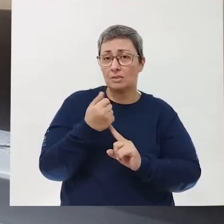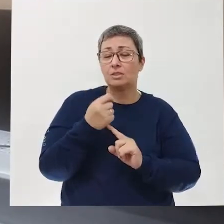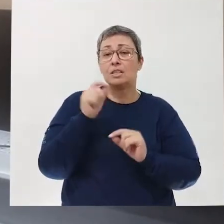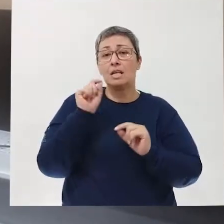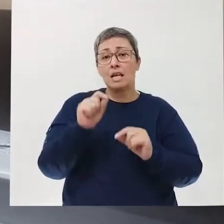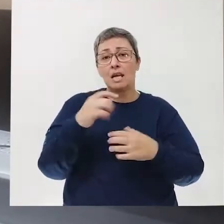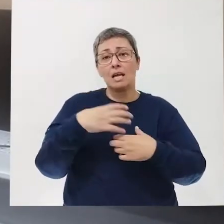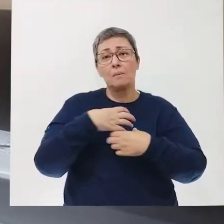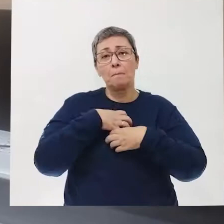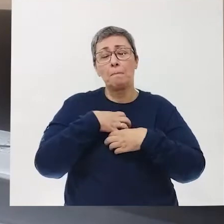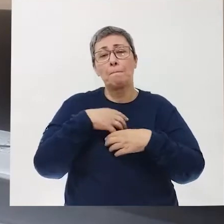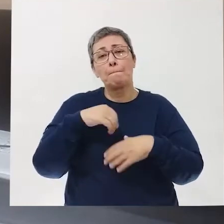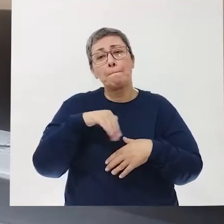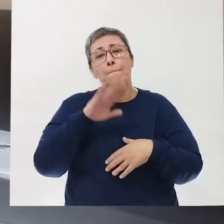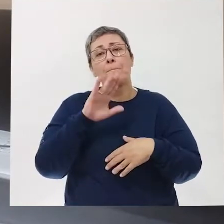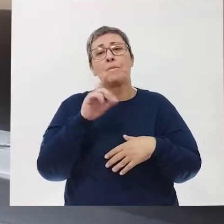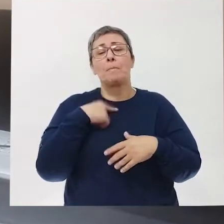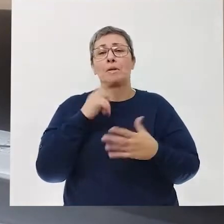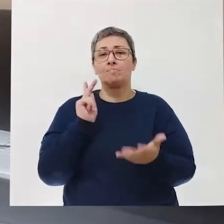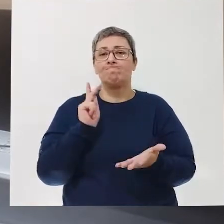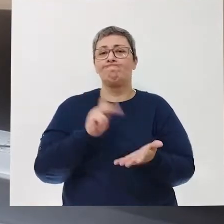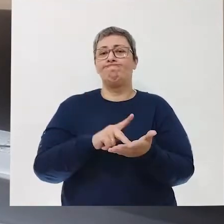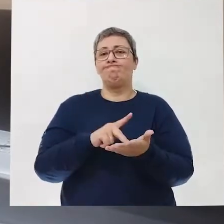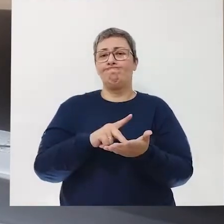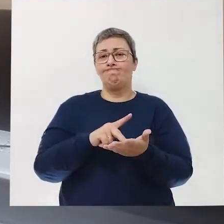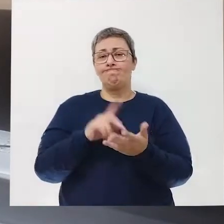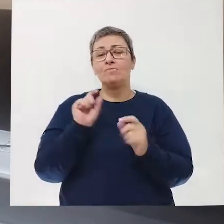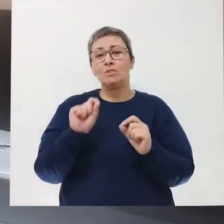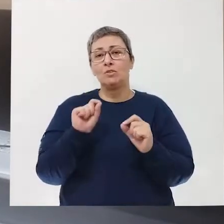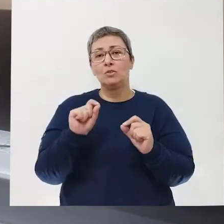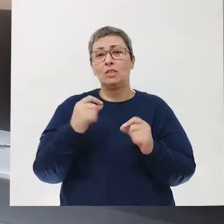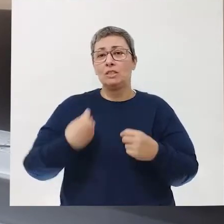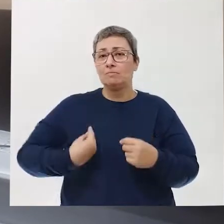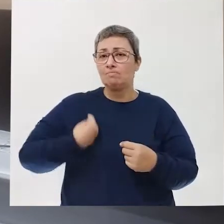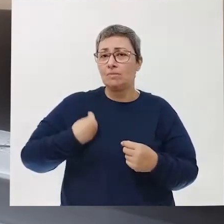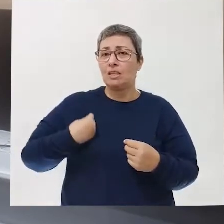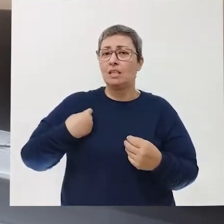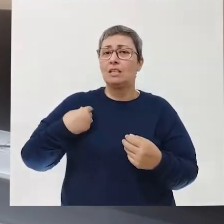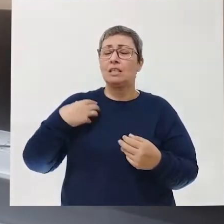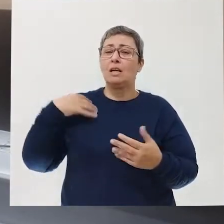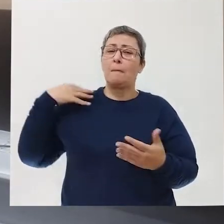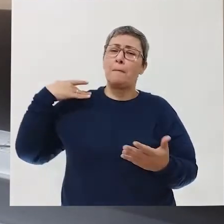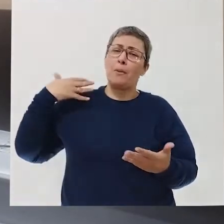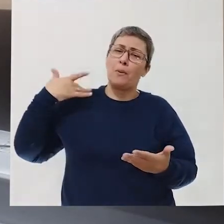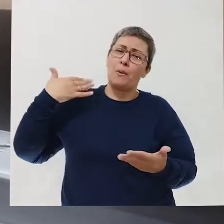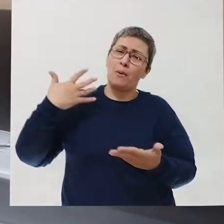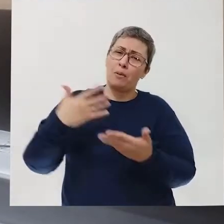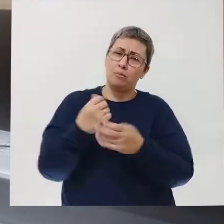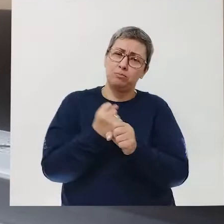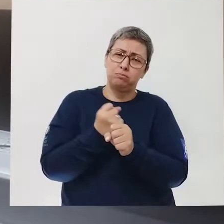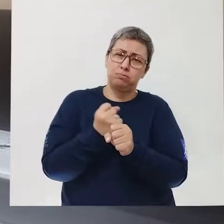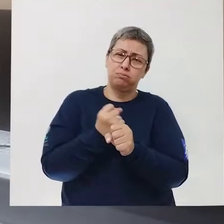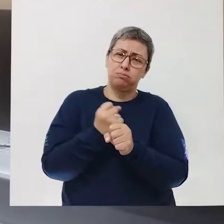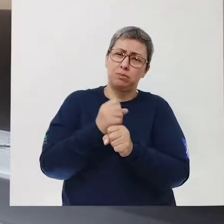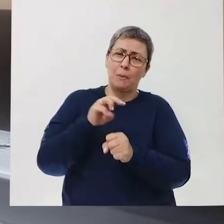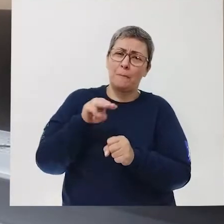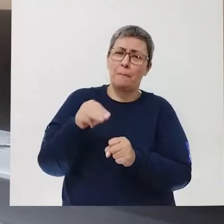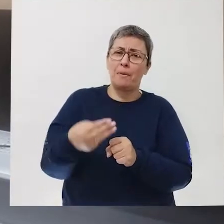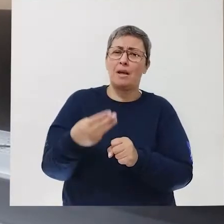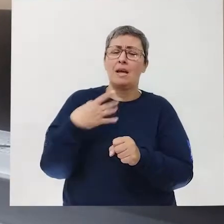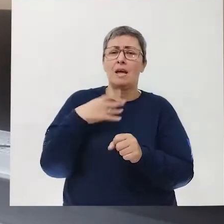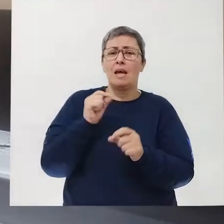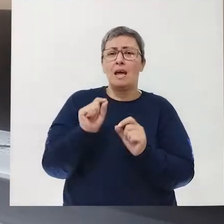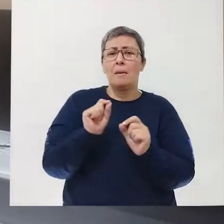A arte é o sentimento mais verdadeiro, né? E que sobrevive há milhares de anos. É a